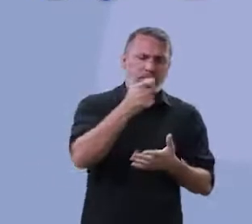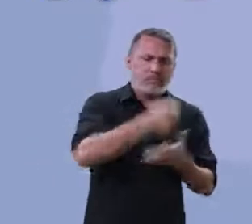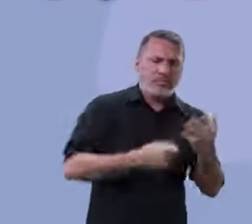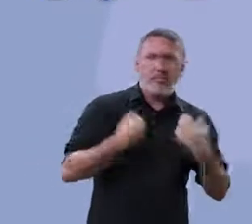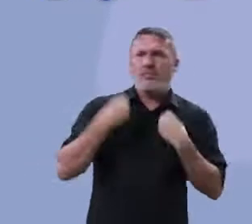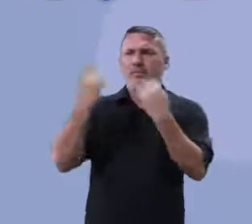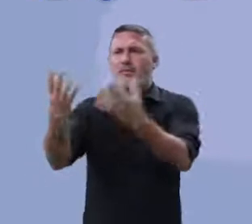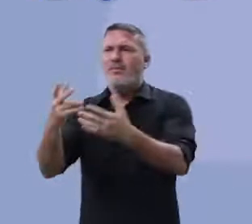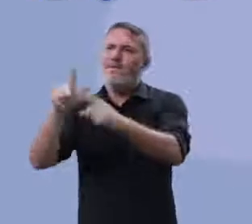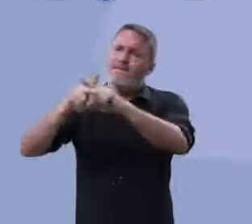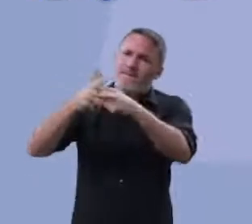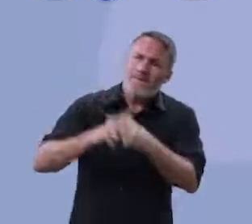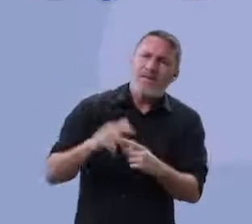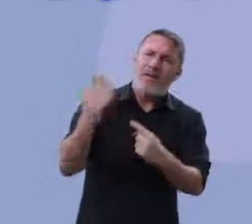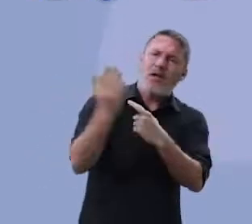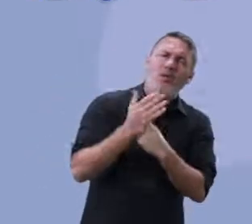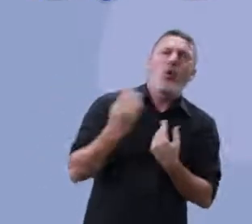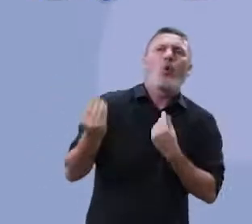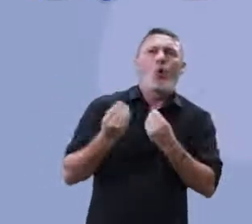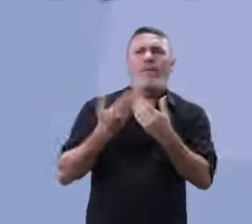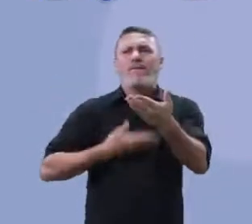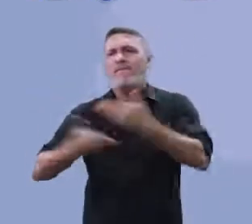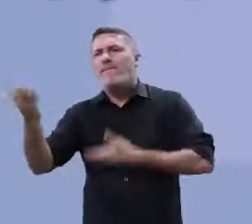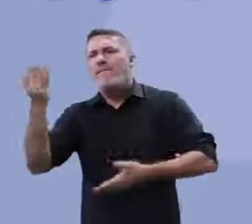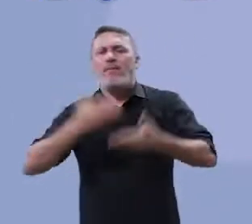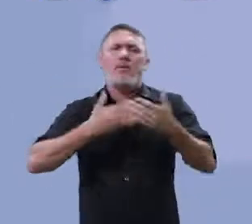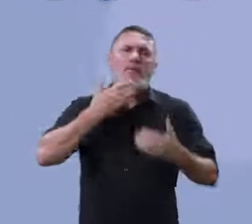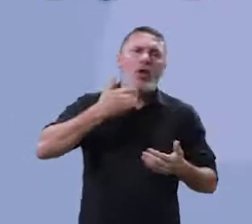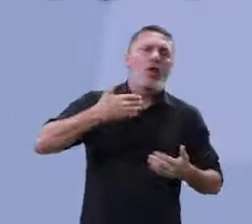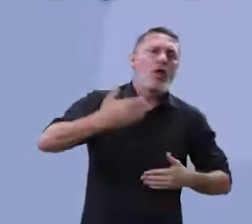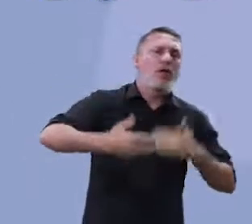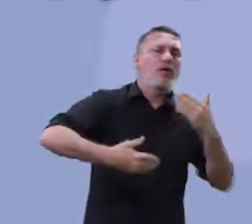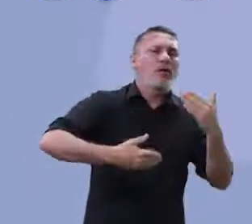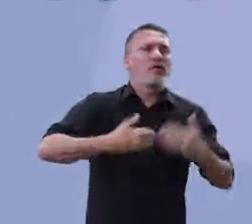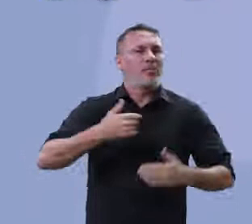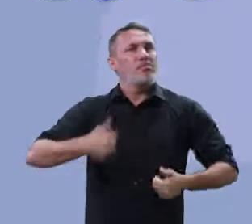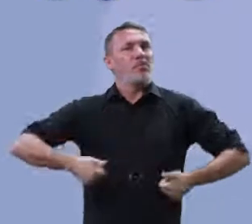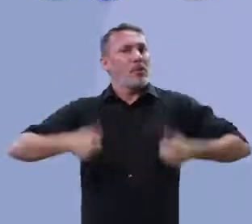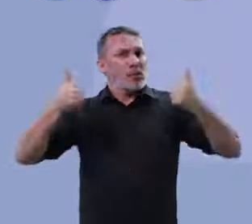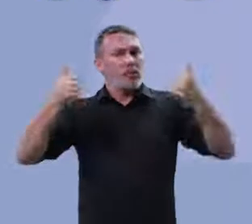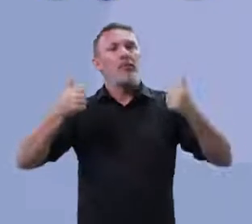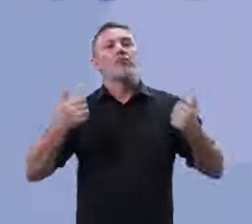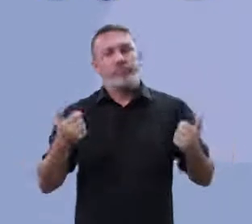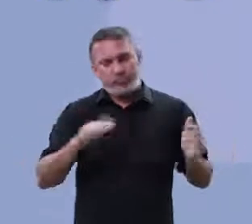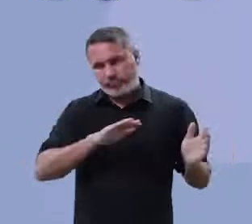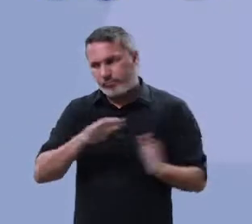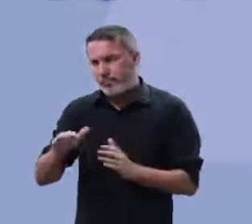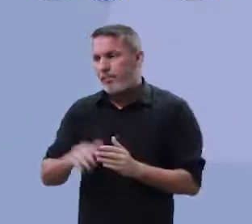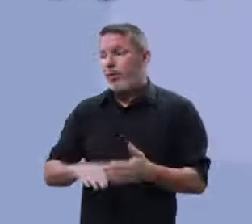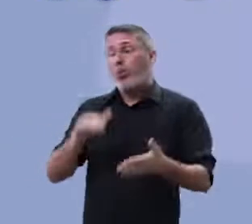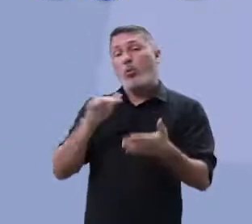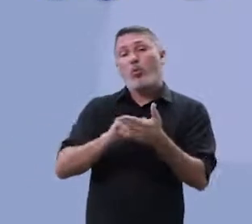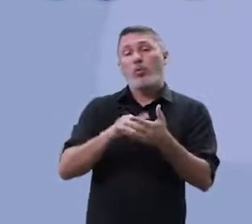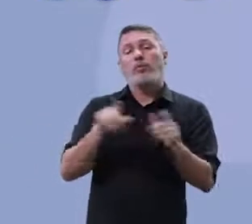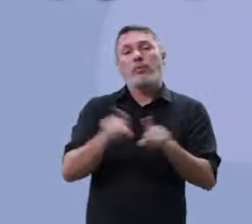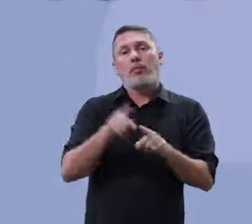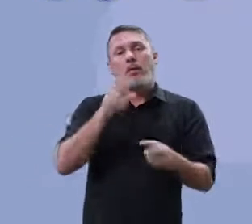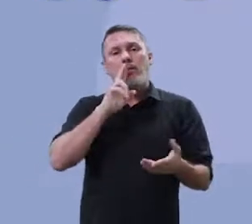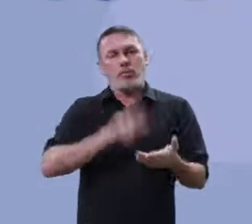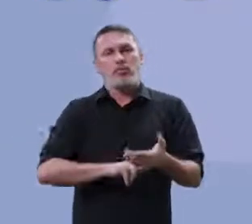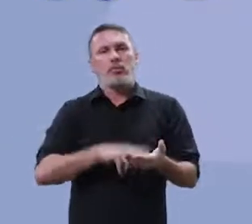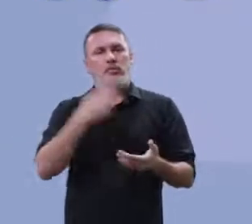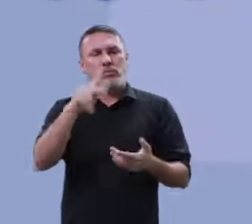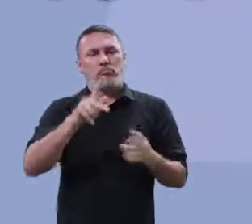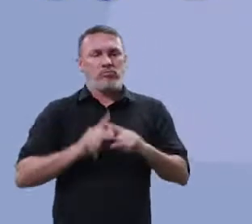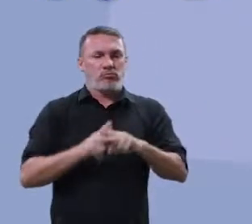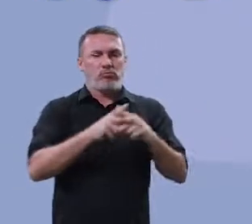texto. Ah, você errou aqui. Ah, mas como é que é? Como que é certo isso? E a gente vai melhorando o nosso desenvolvimento. E, por último, assumir o papel